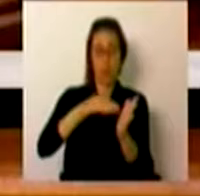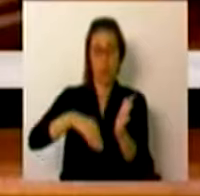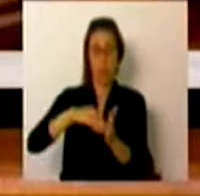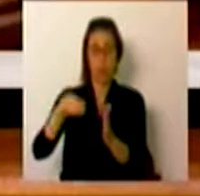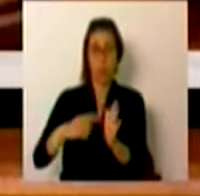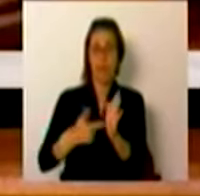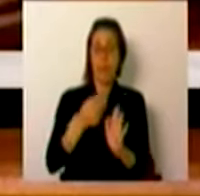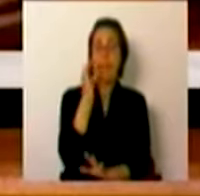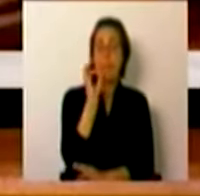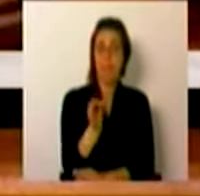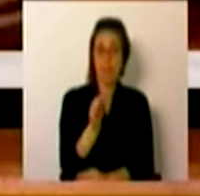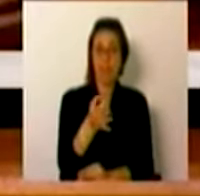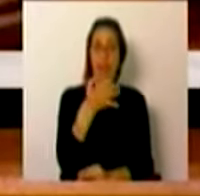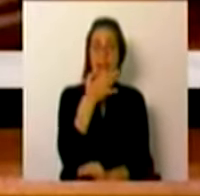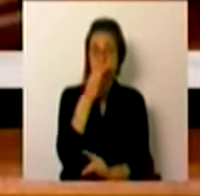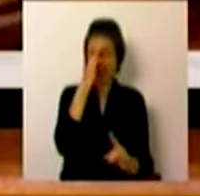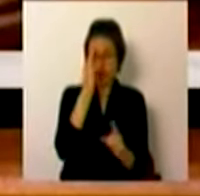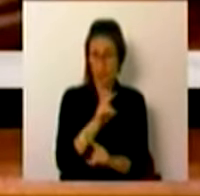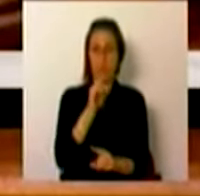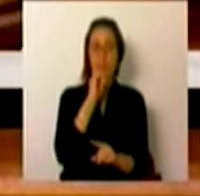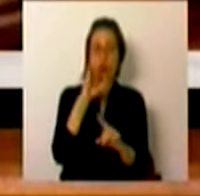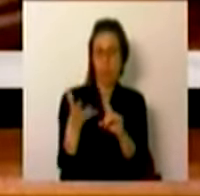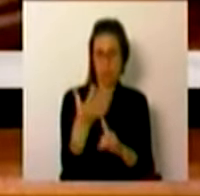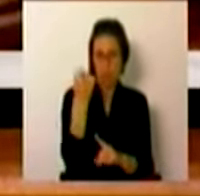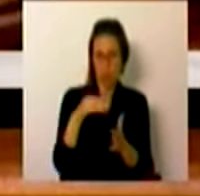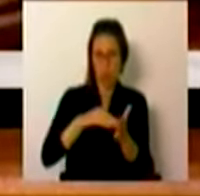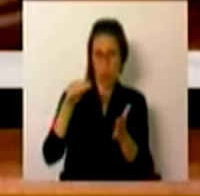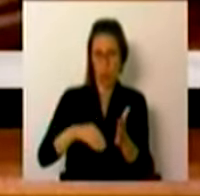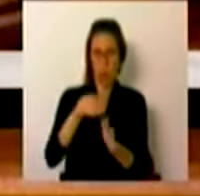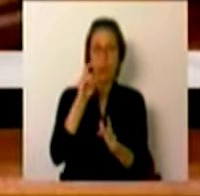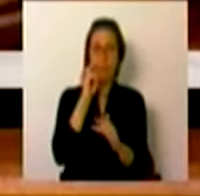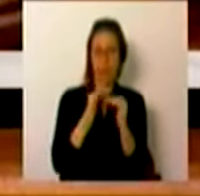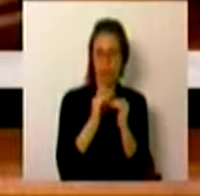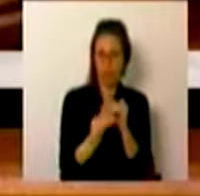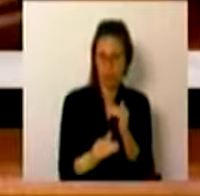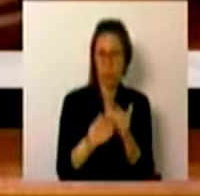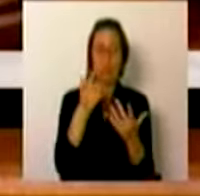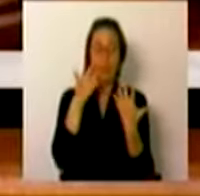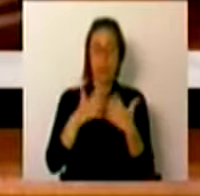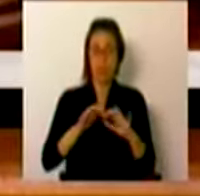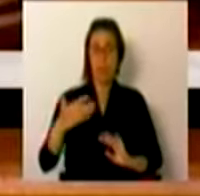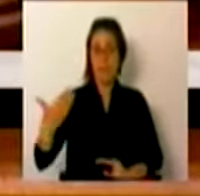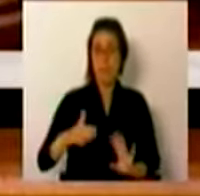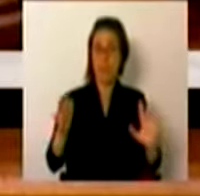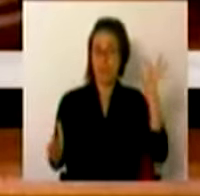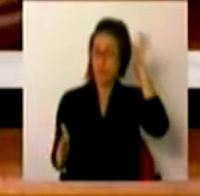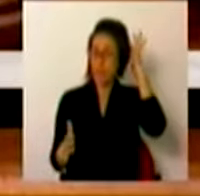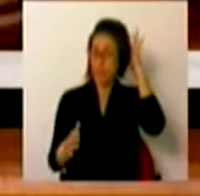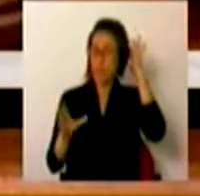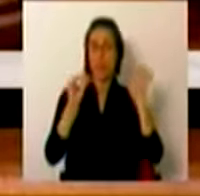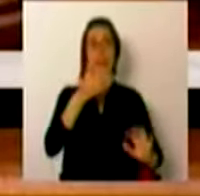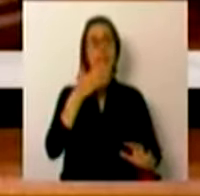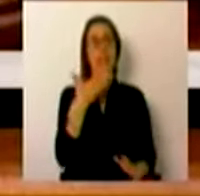necessários para que cada docente possa alcançar o contrato estável que, indubitavelmente, merece. Mais